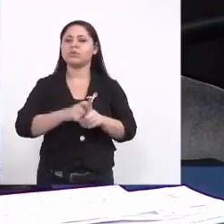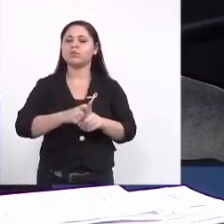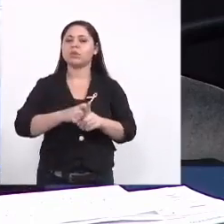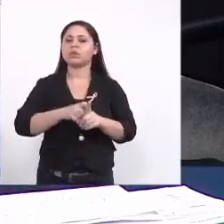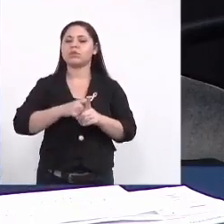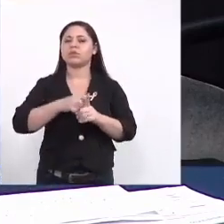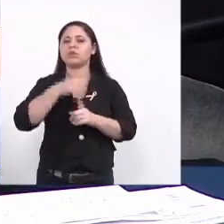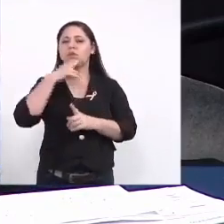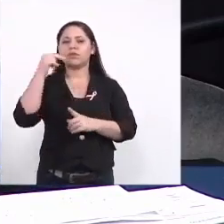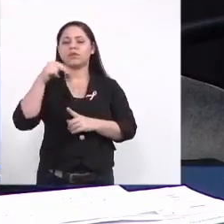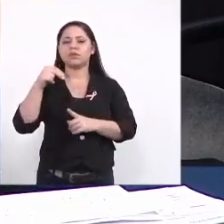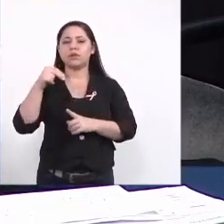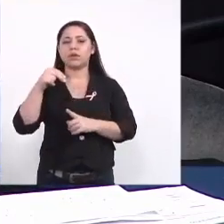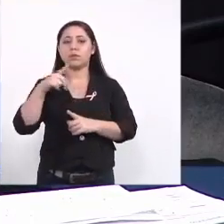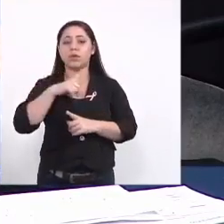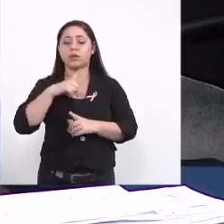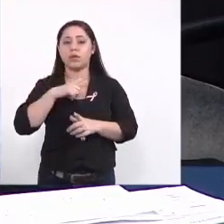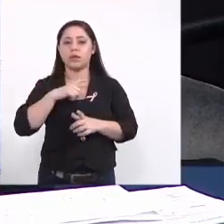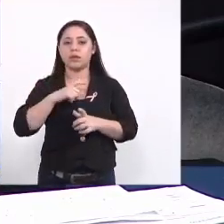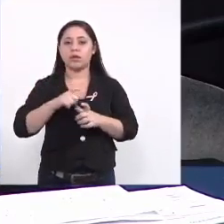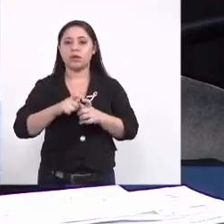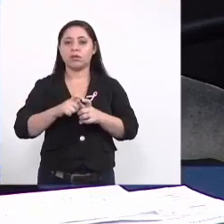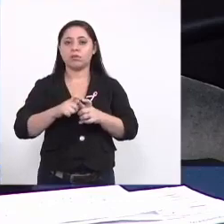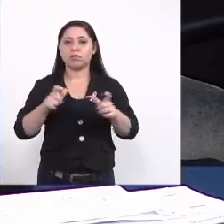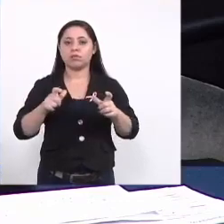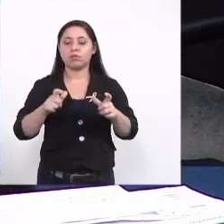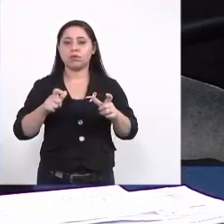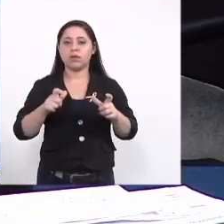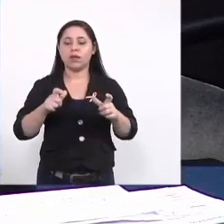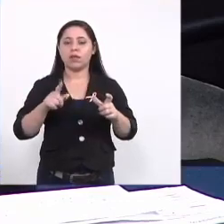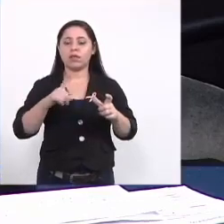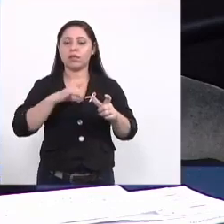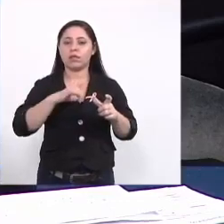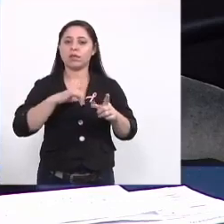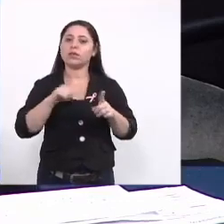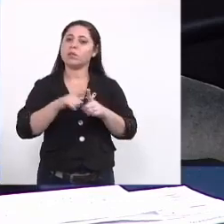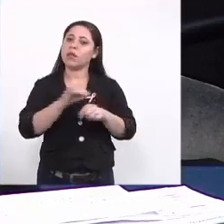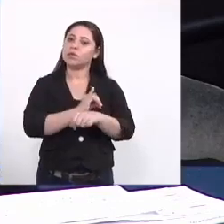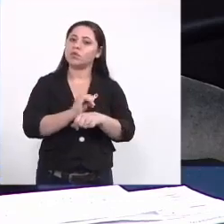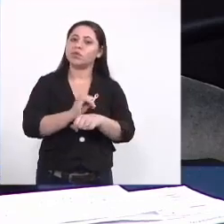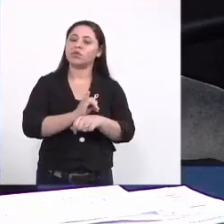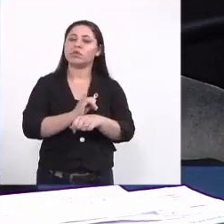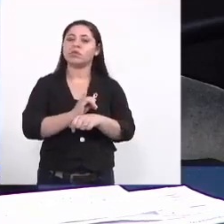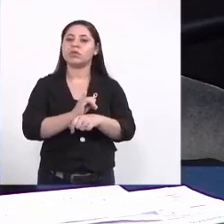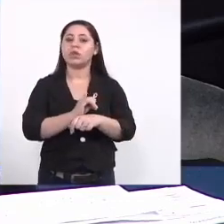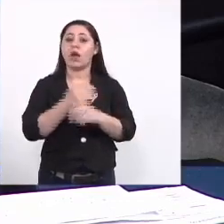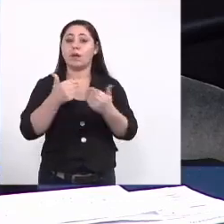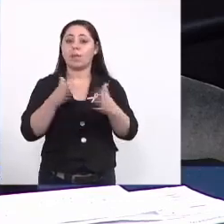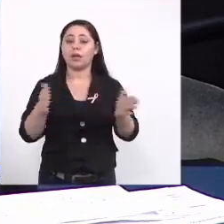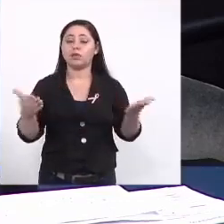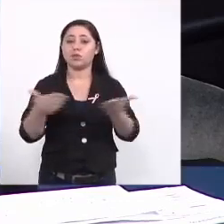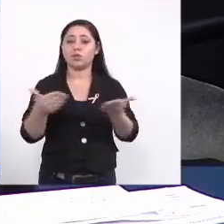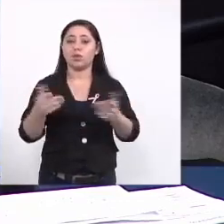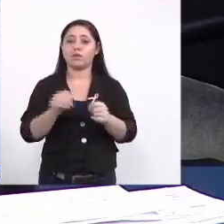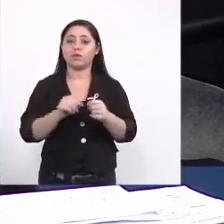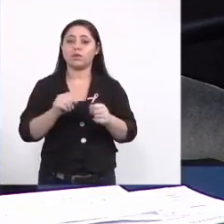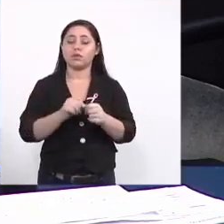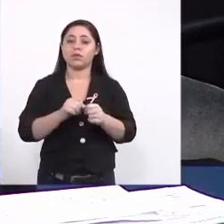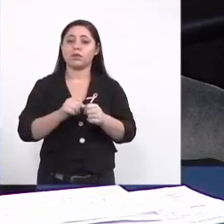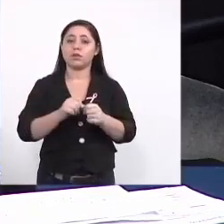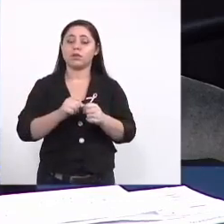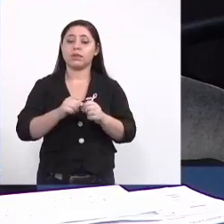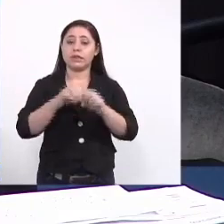pra ter um volume né e ter atividades nós estamos abertos a fazer